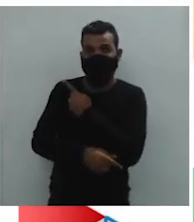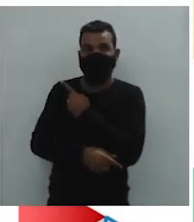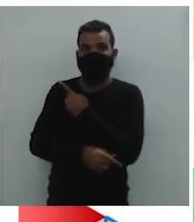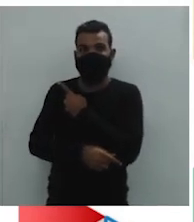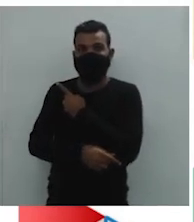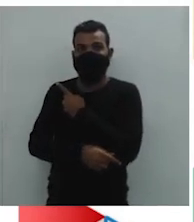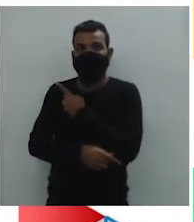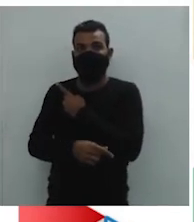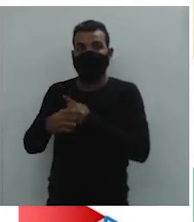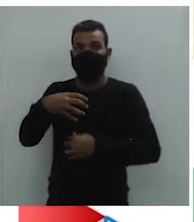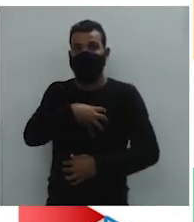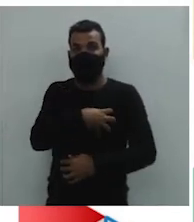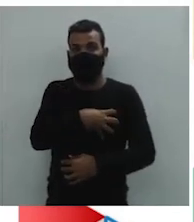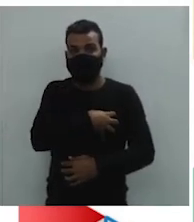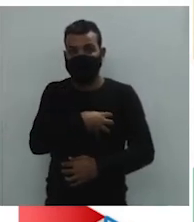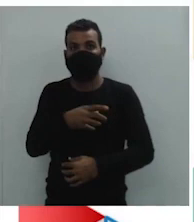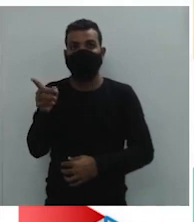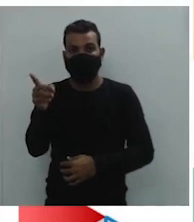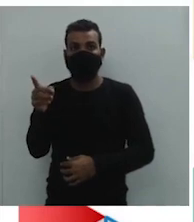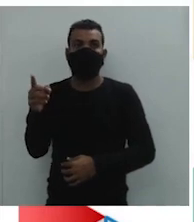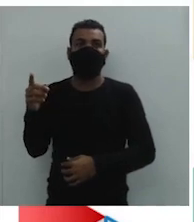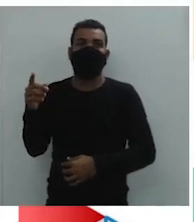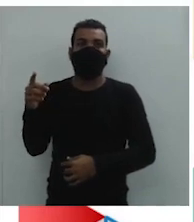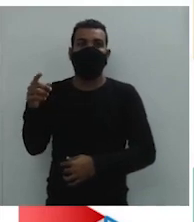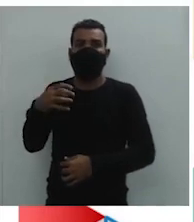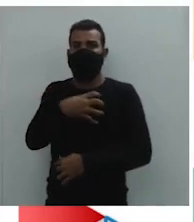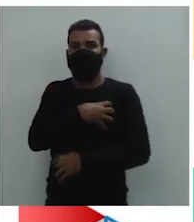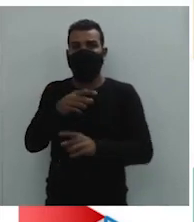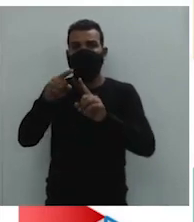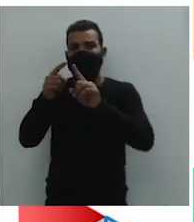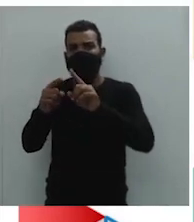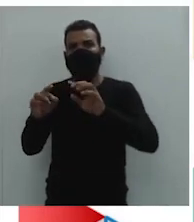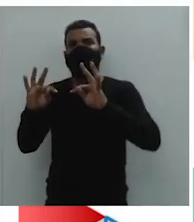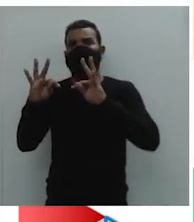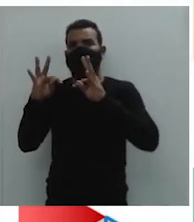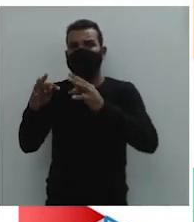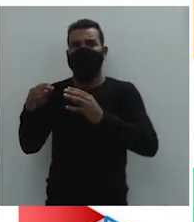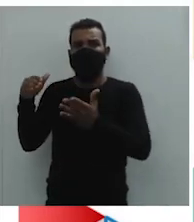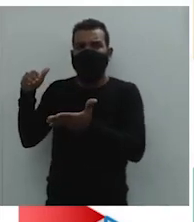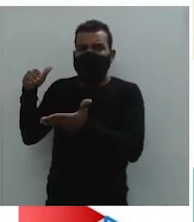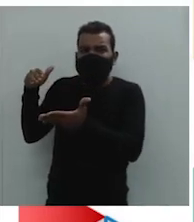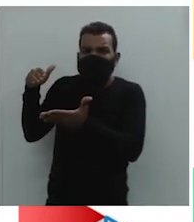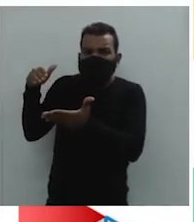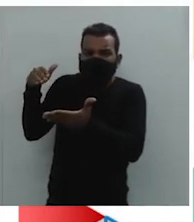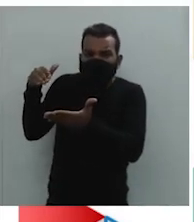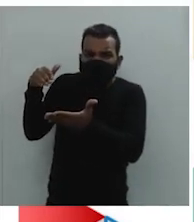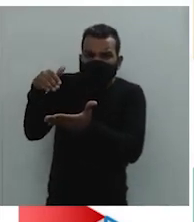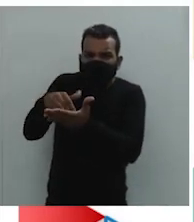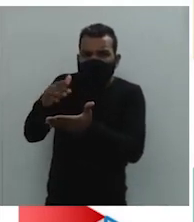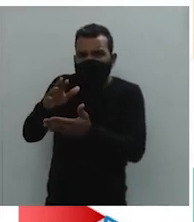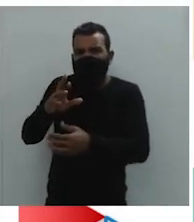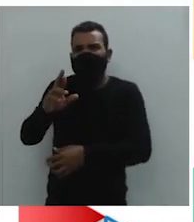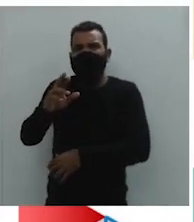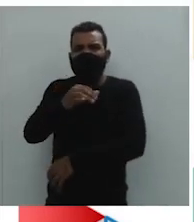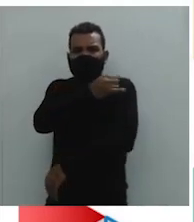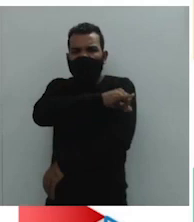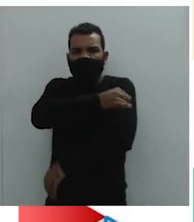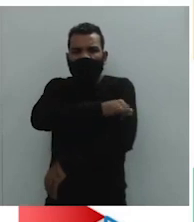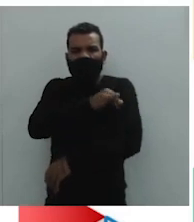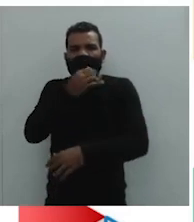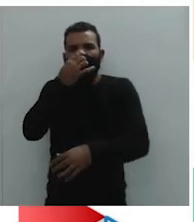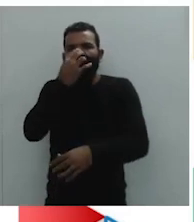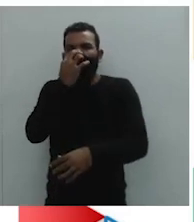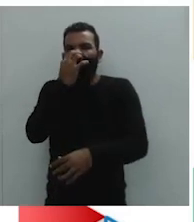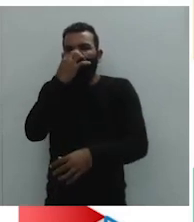Cristóvão, Salvador, Ilhêus, Porto Seguro, enfim. Até se aproximando na região sudeste, Rio de